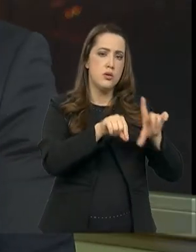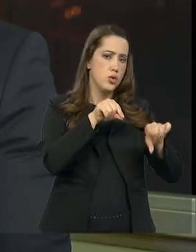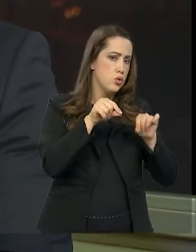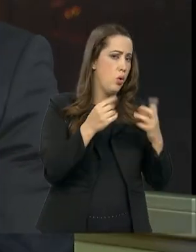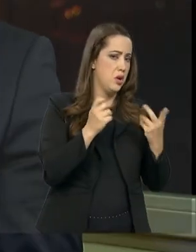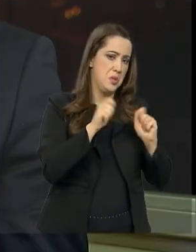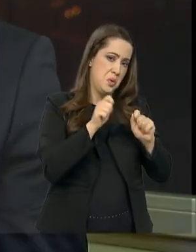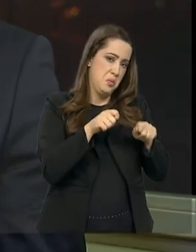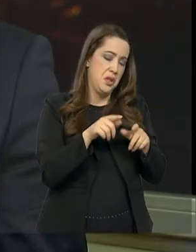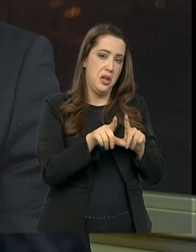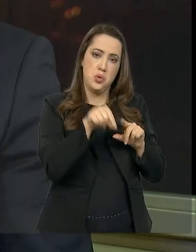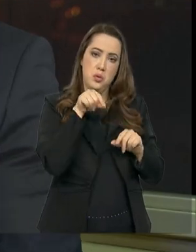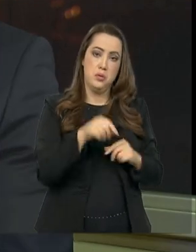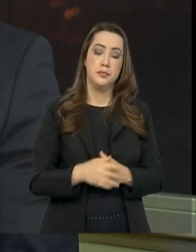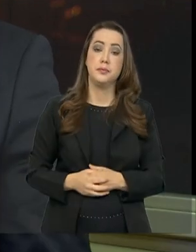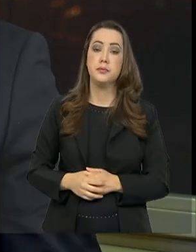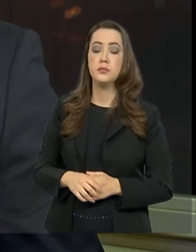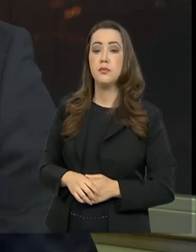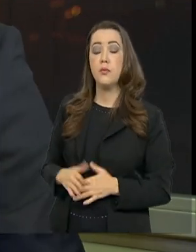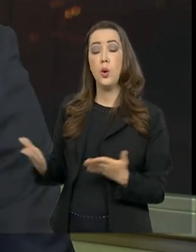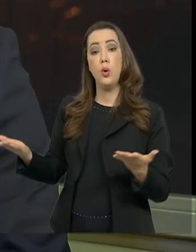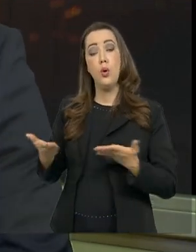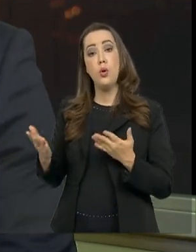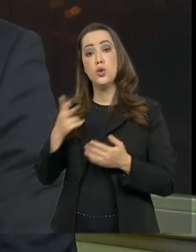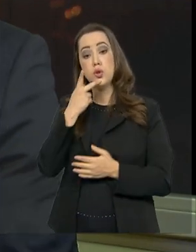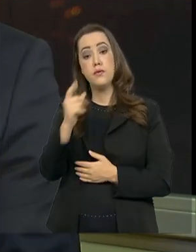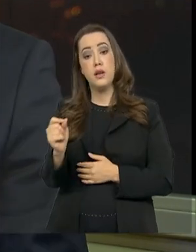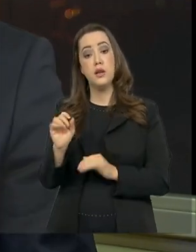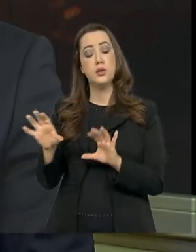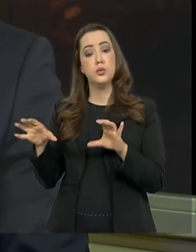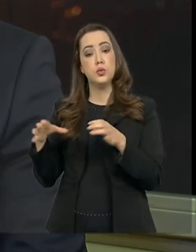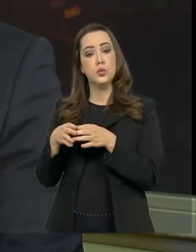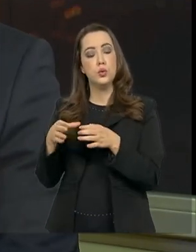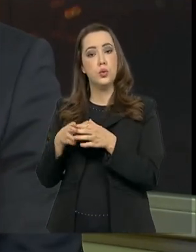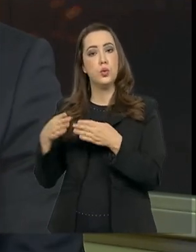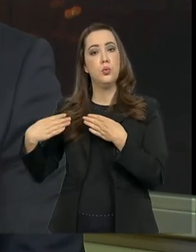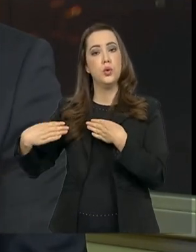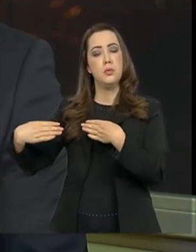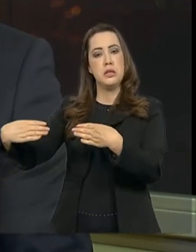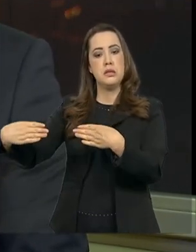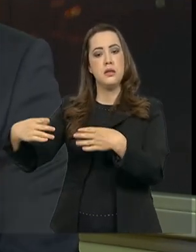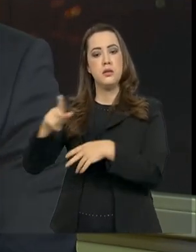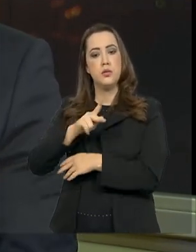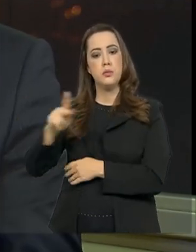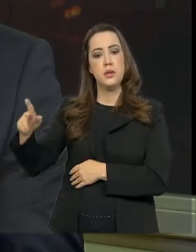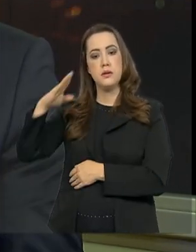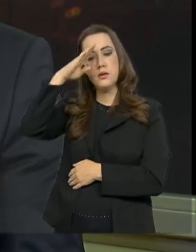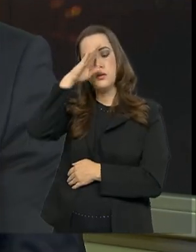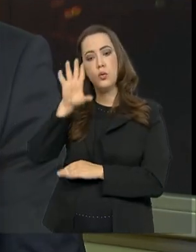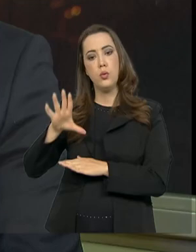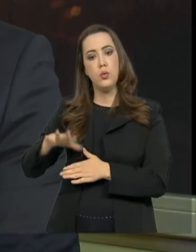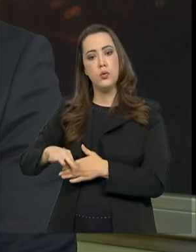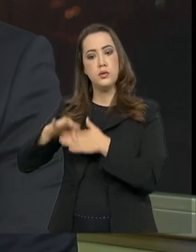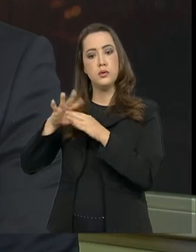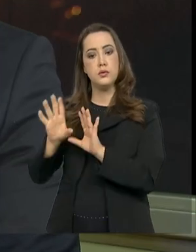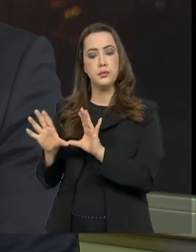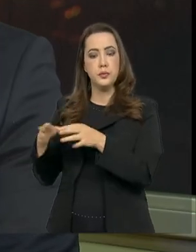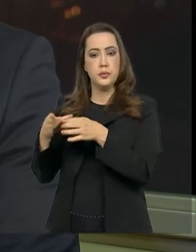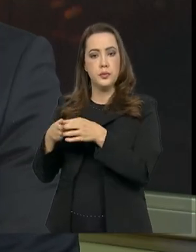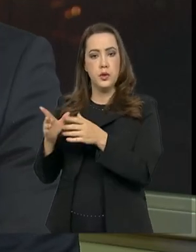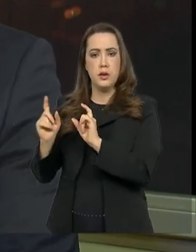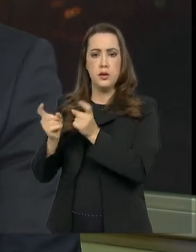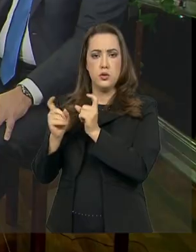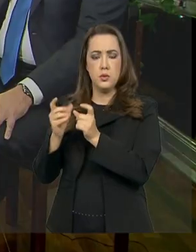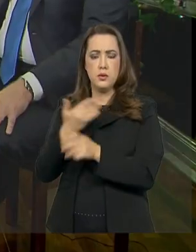relação agora um pouco à composição do Ministério do presidente Jair Bolsonaro, o primeiro escalão da administração